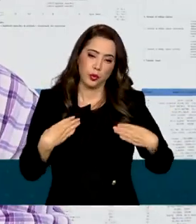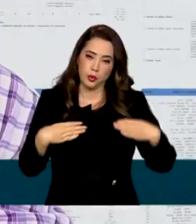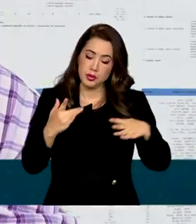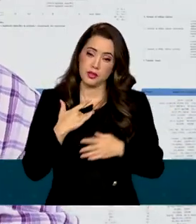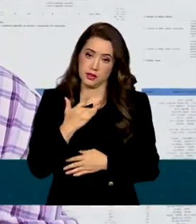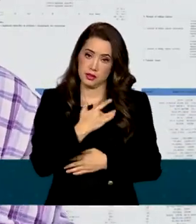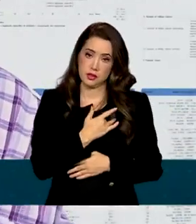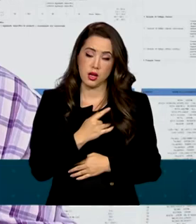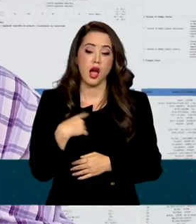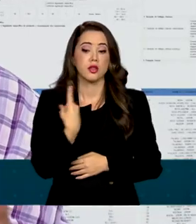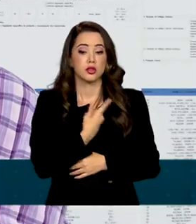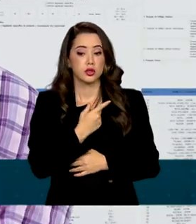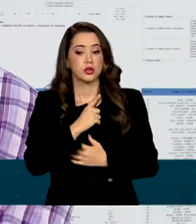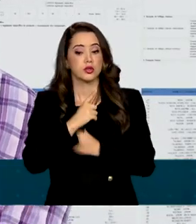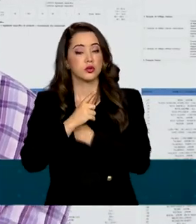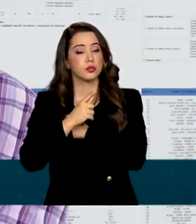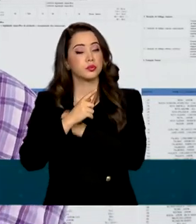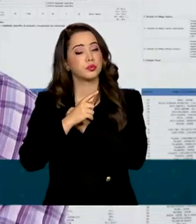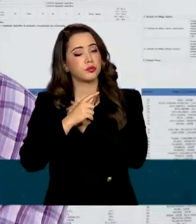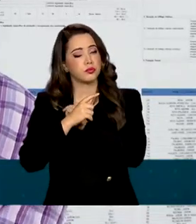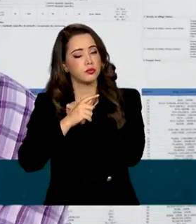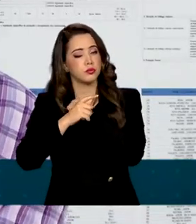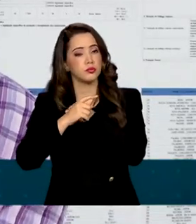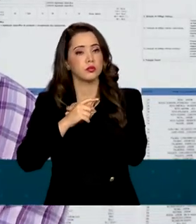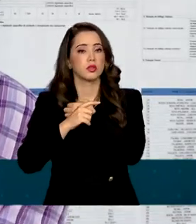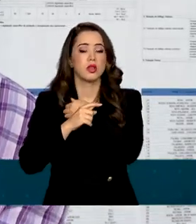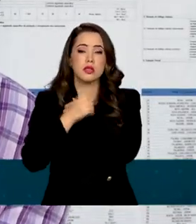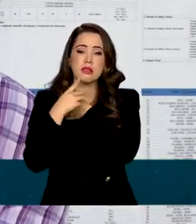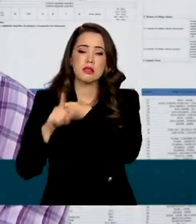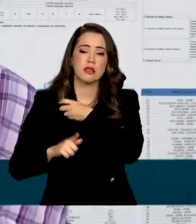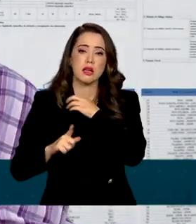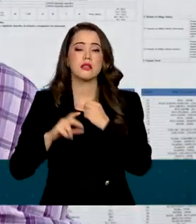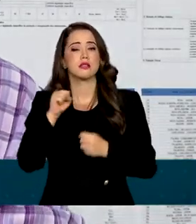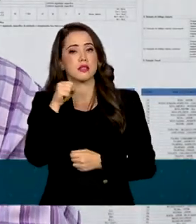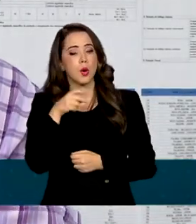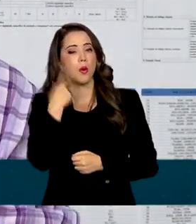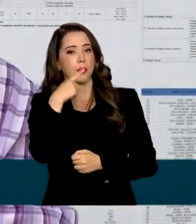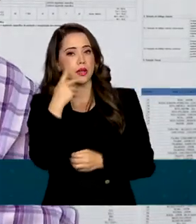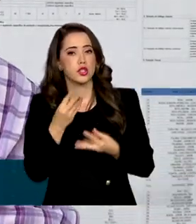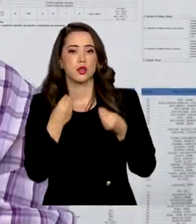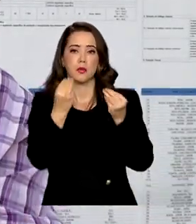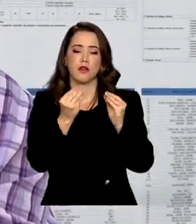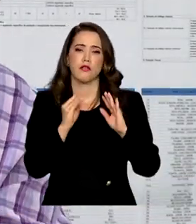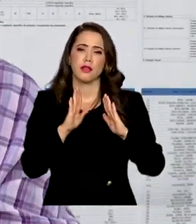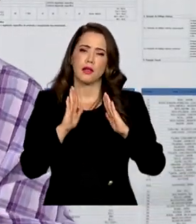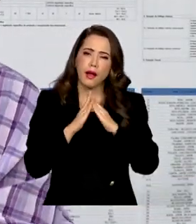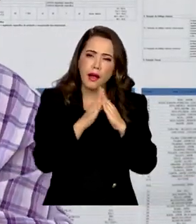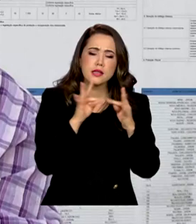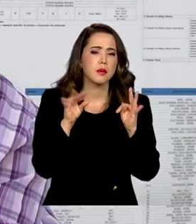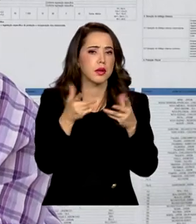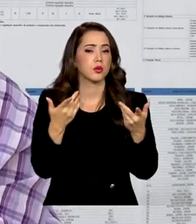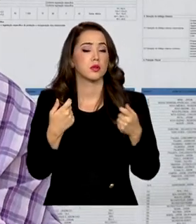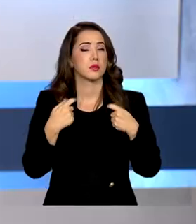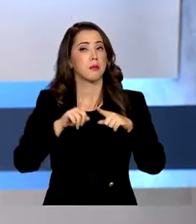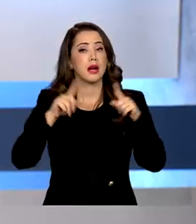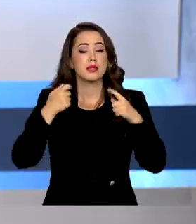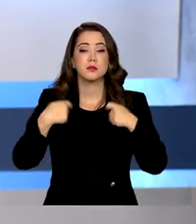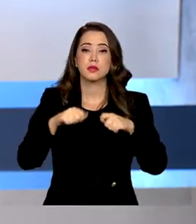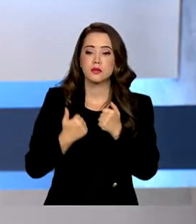sem dúvida, uma política para garantir esse direito à moradia a todos, mas a precisa muito desse apoio do Estado e do governo federal.